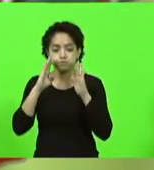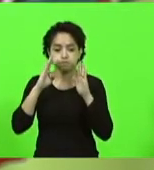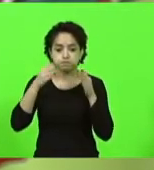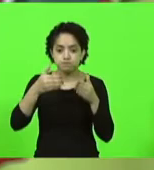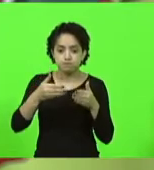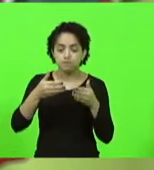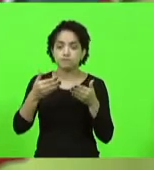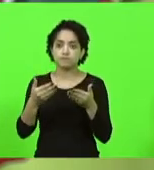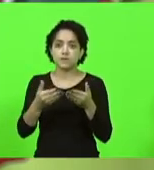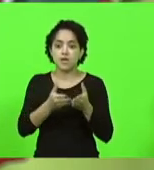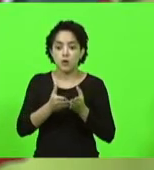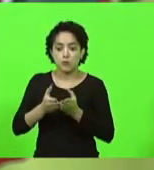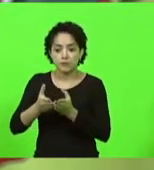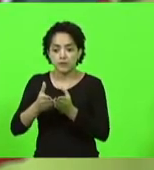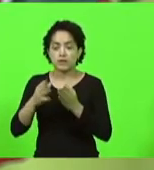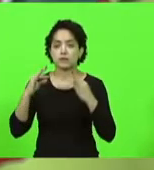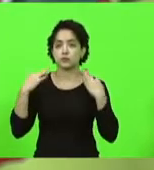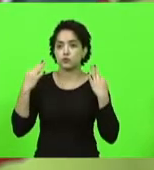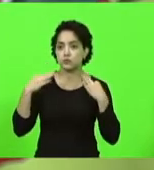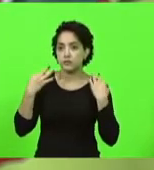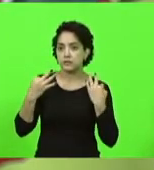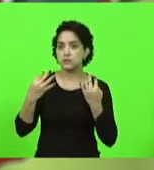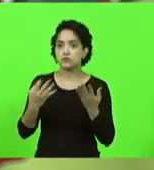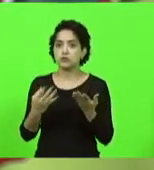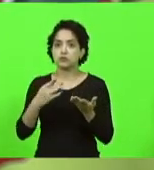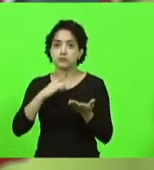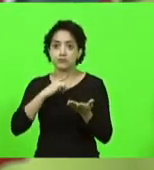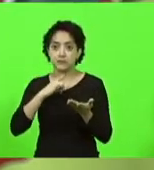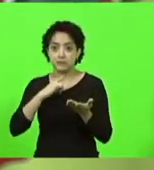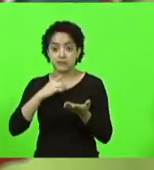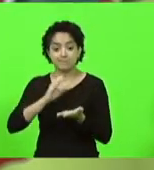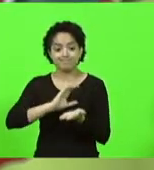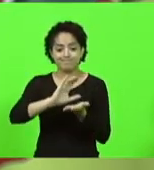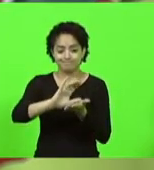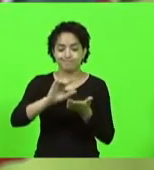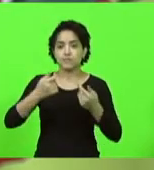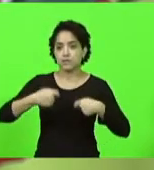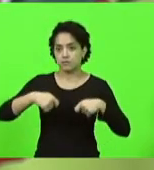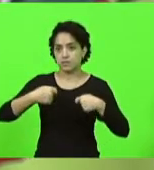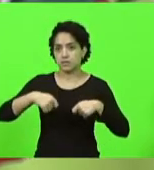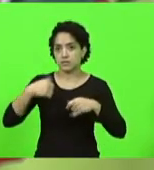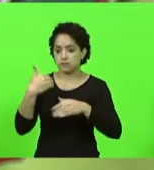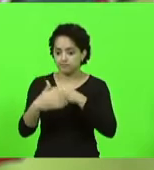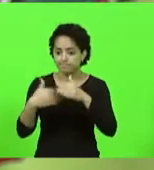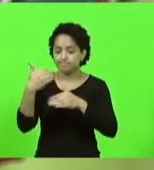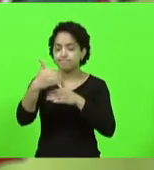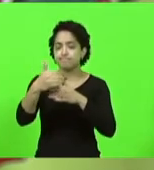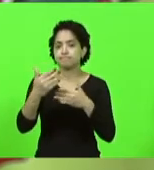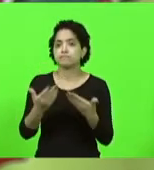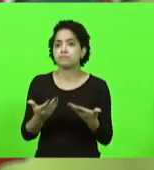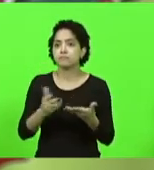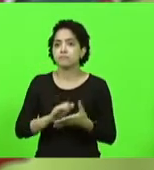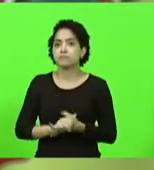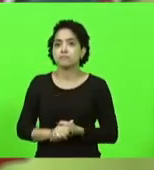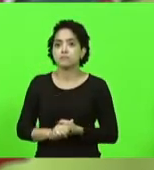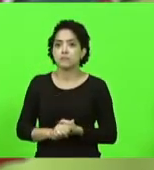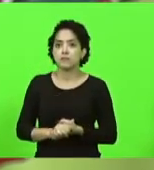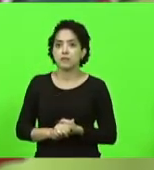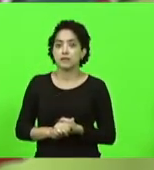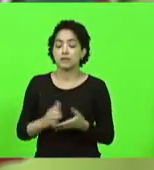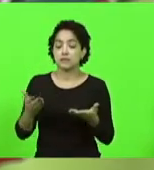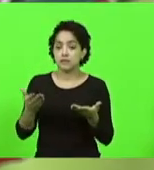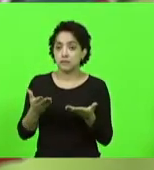portuárias e turísticas, que exigem também investimentos para o seu desenvolvimento. E eu quero render aqui as minhas